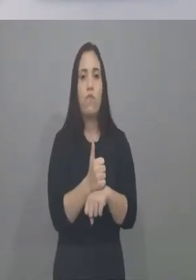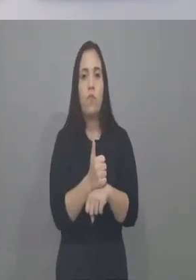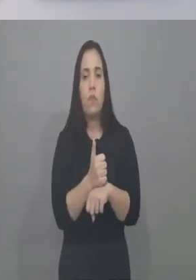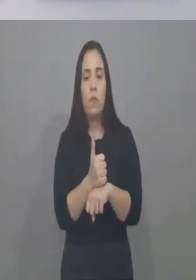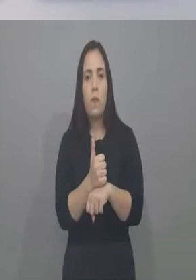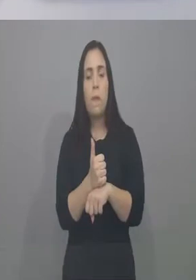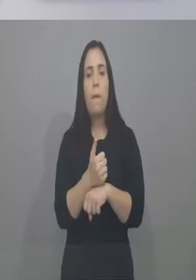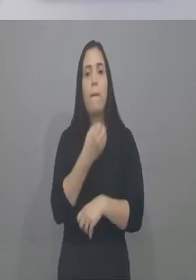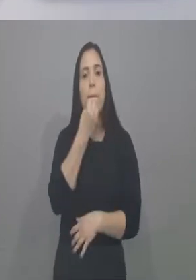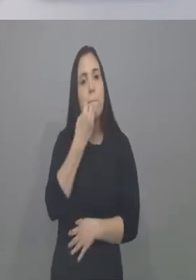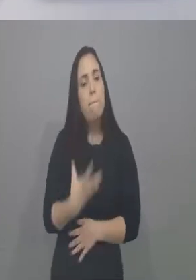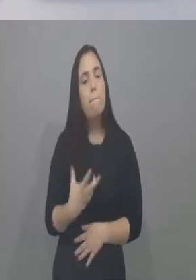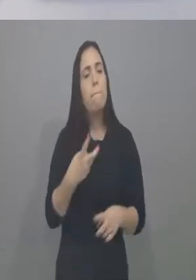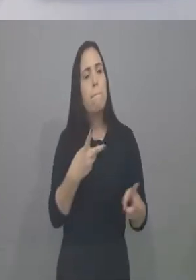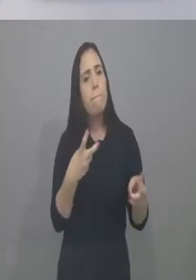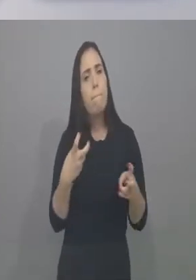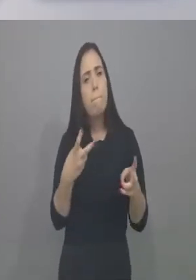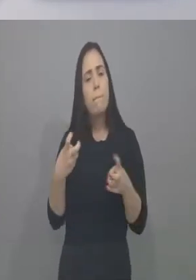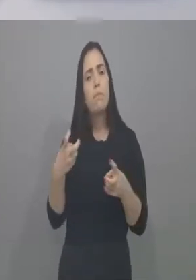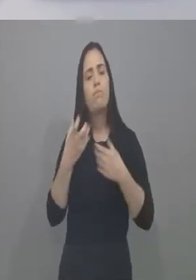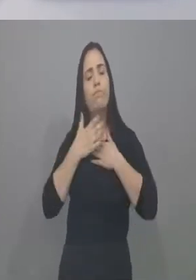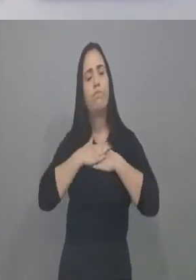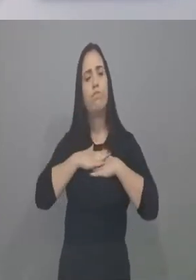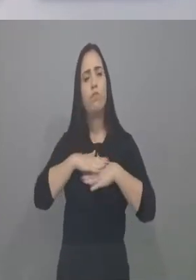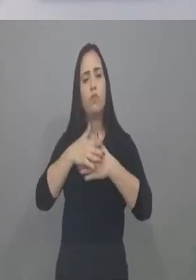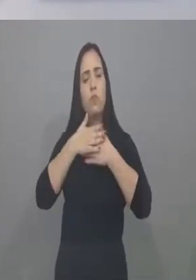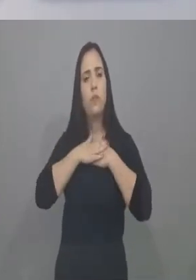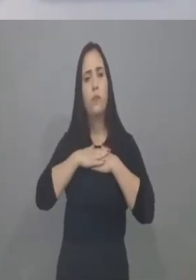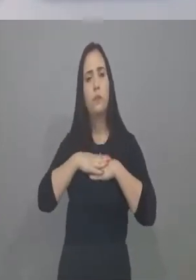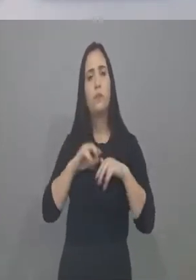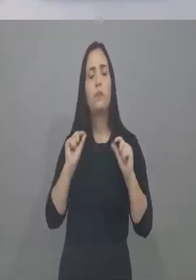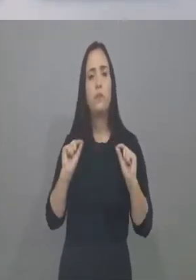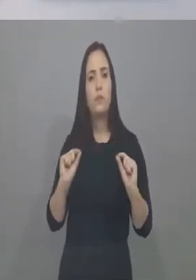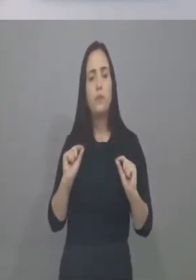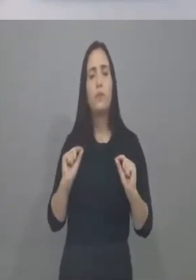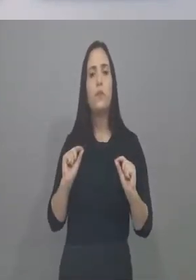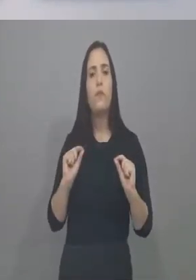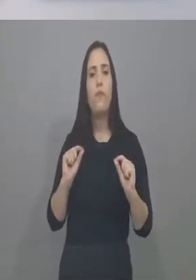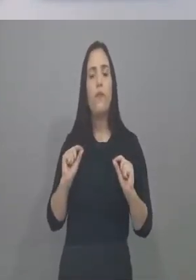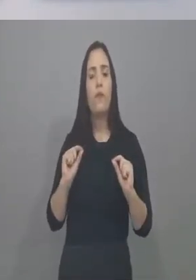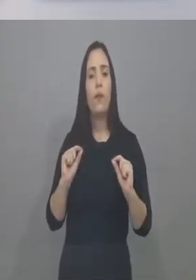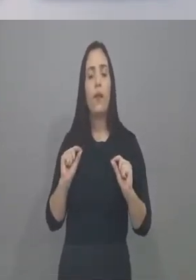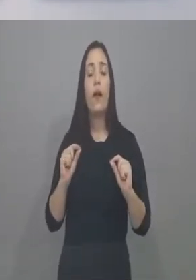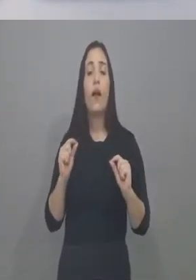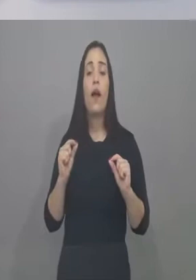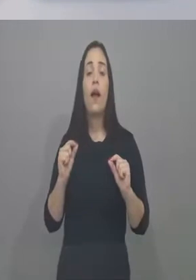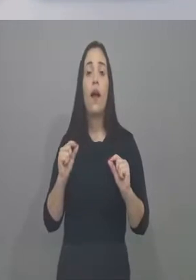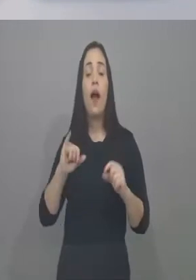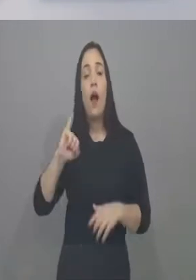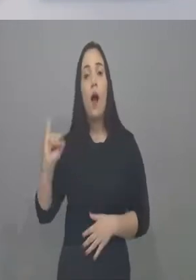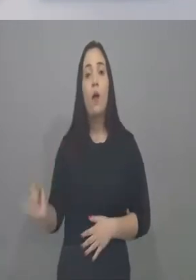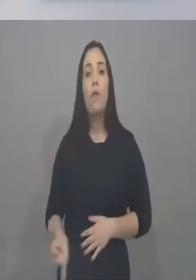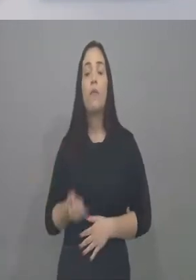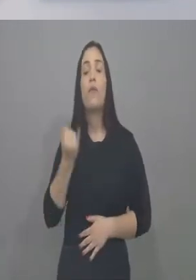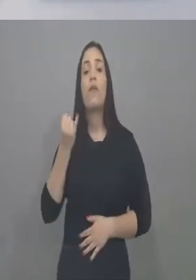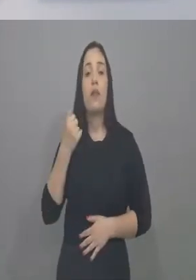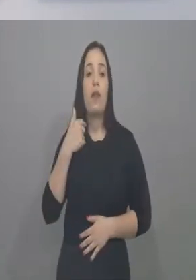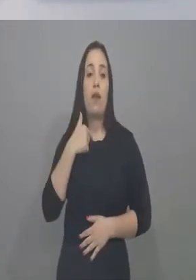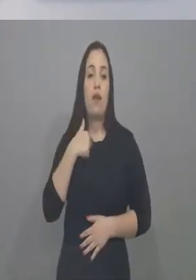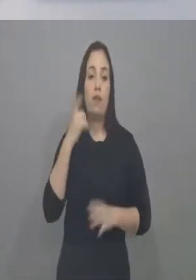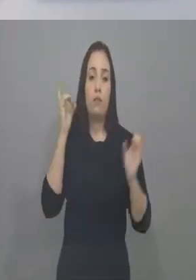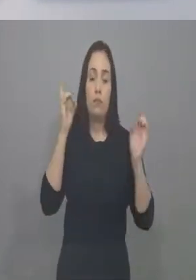adquire, assim, a tranquilidade de se movimentar no parlamento. E aí, quando eu cheguei na Assembleia,